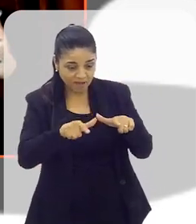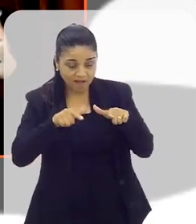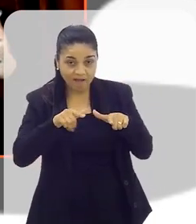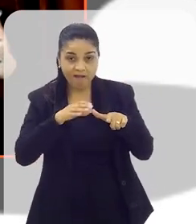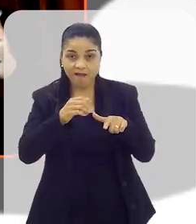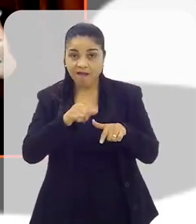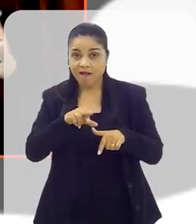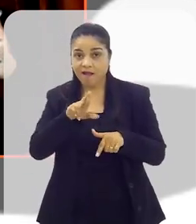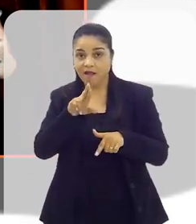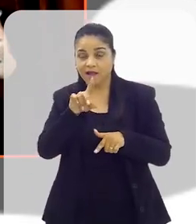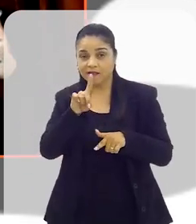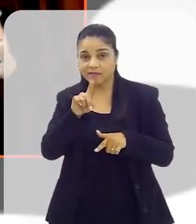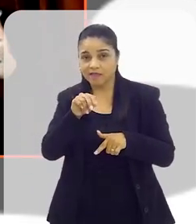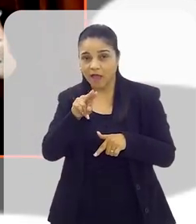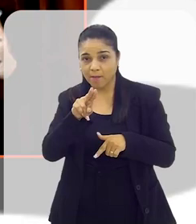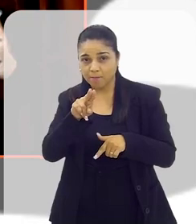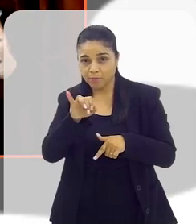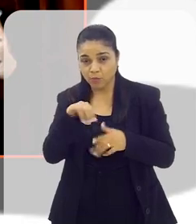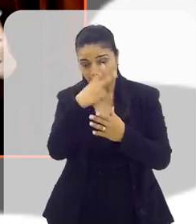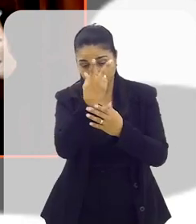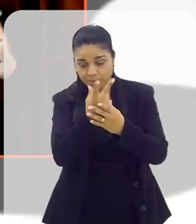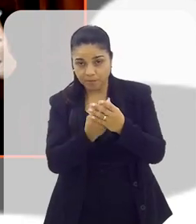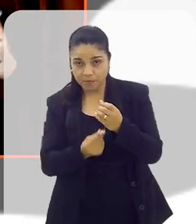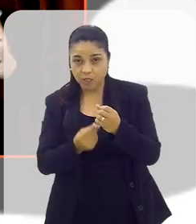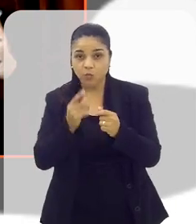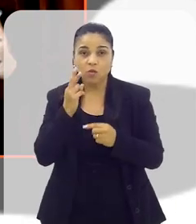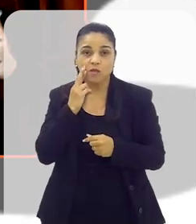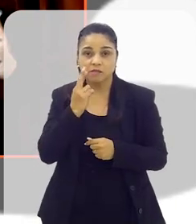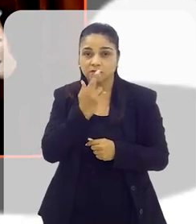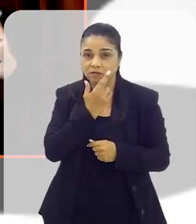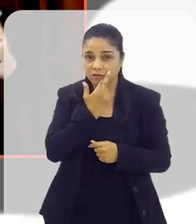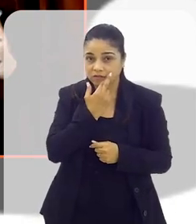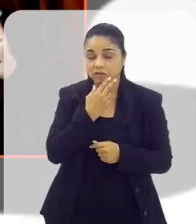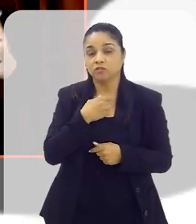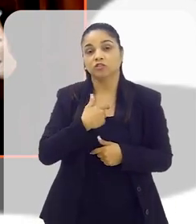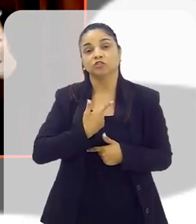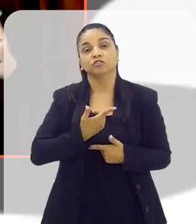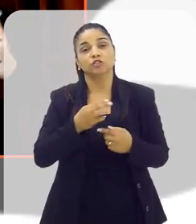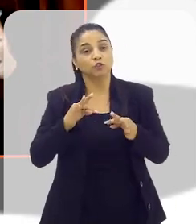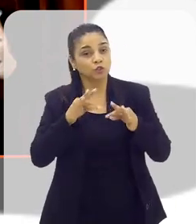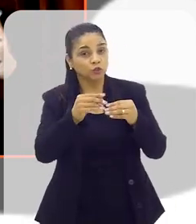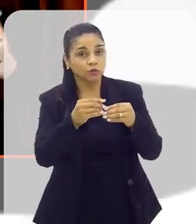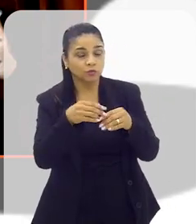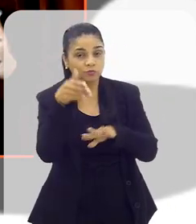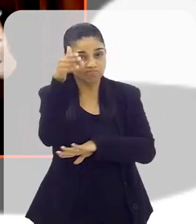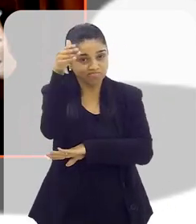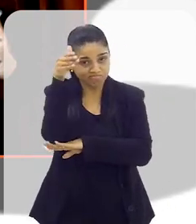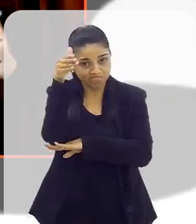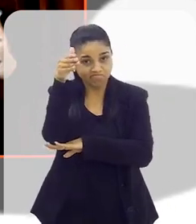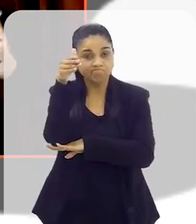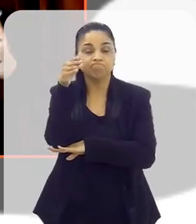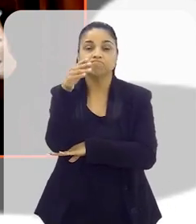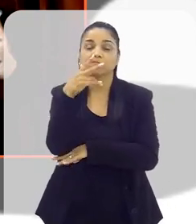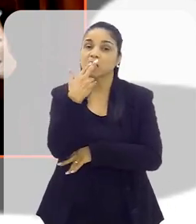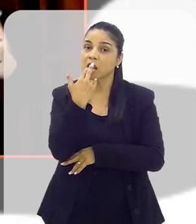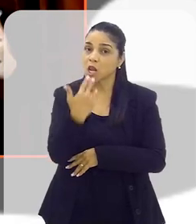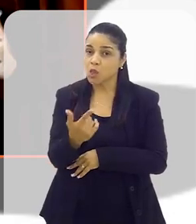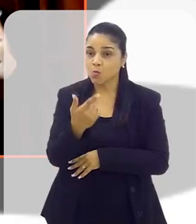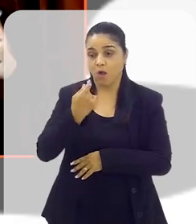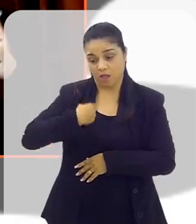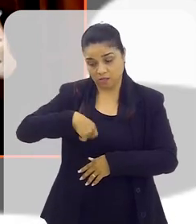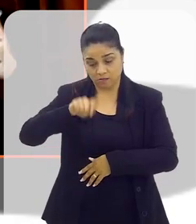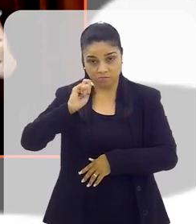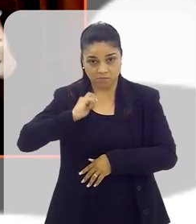cardápios nos restaurantes são bilíngues, a segunda língua é espanhol, todo o pessoal dos meios de hospedagem fala